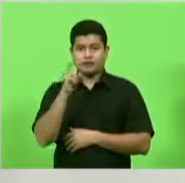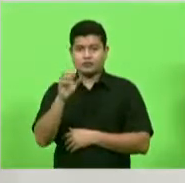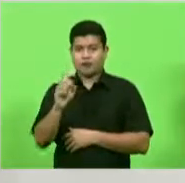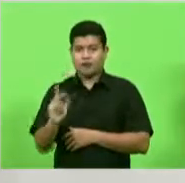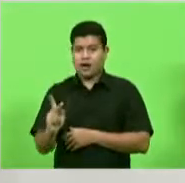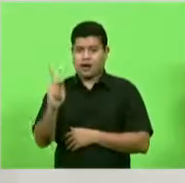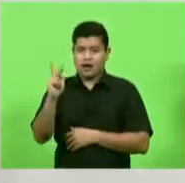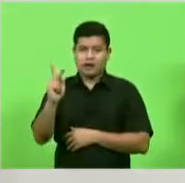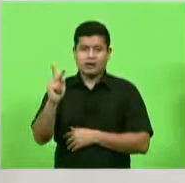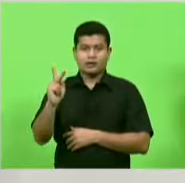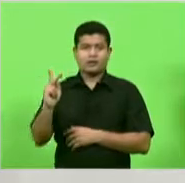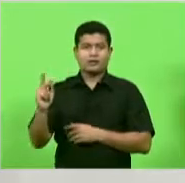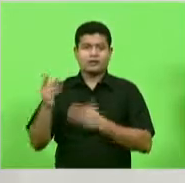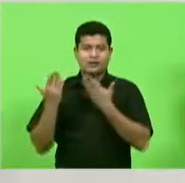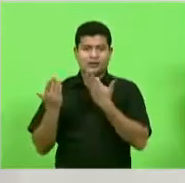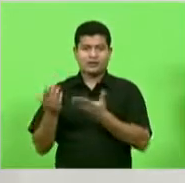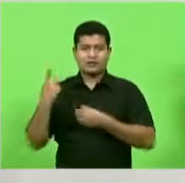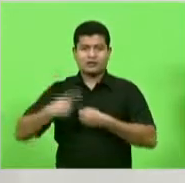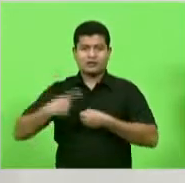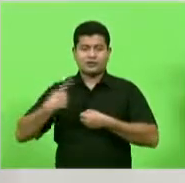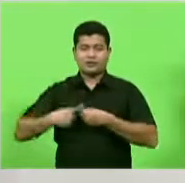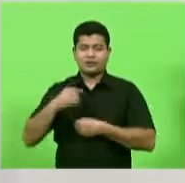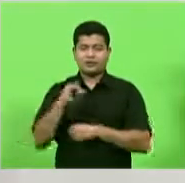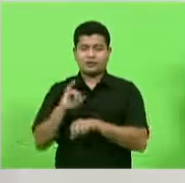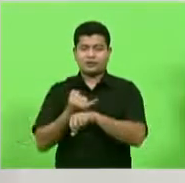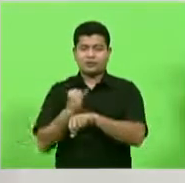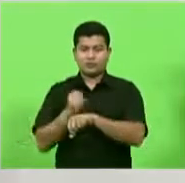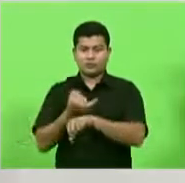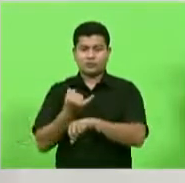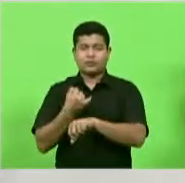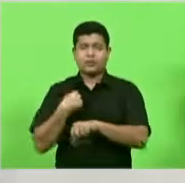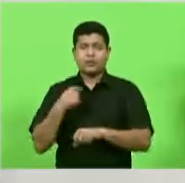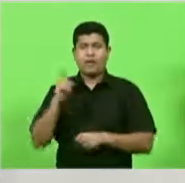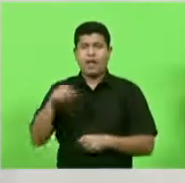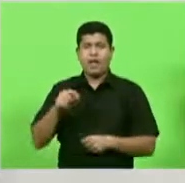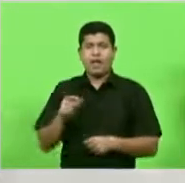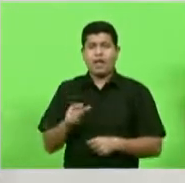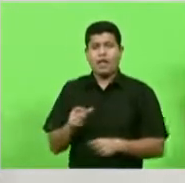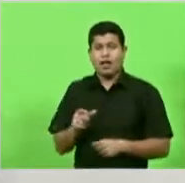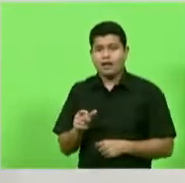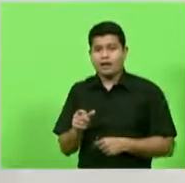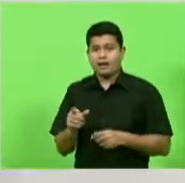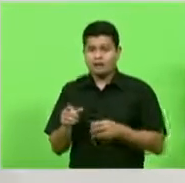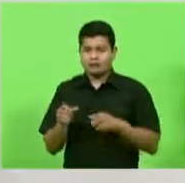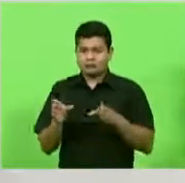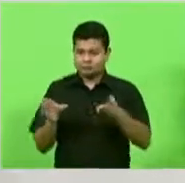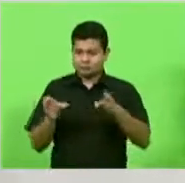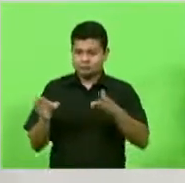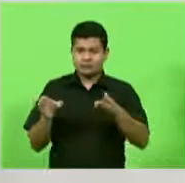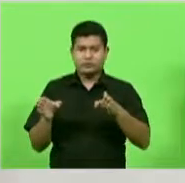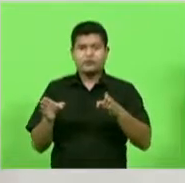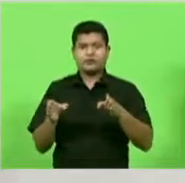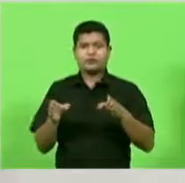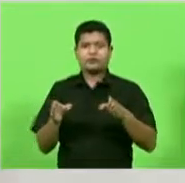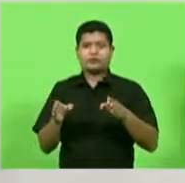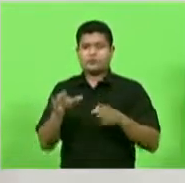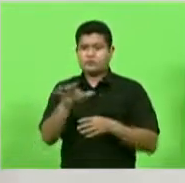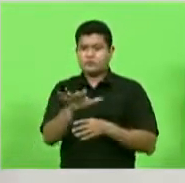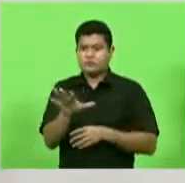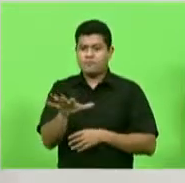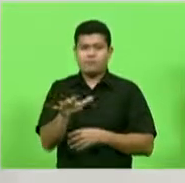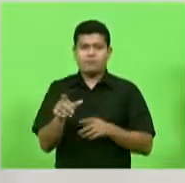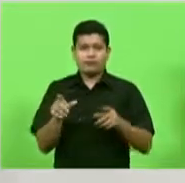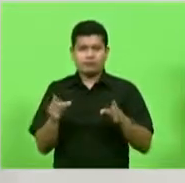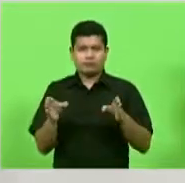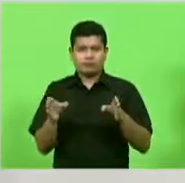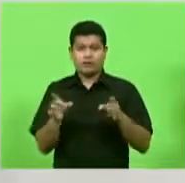Joinville. É um pequeno trajeto ali feito de um quilômetro e meio, mas que